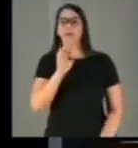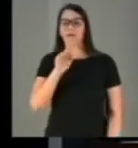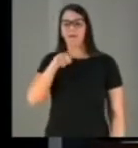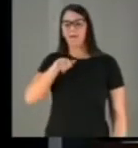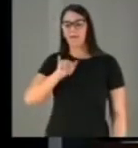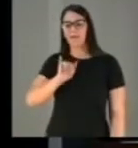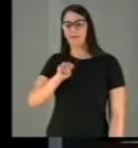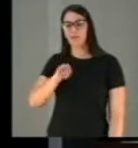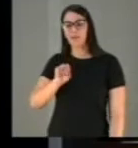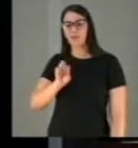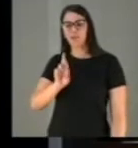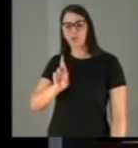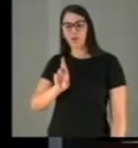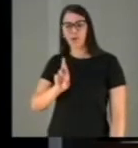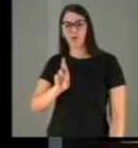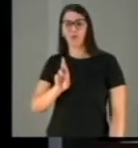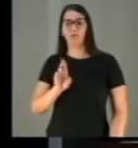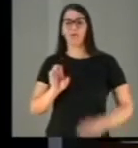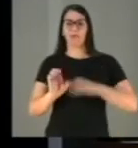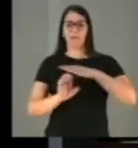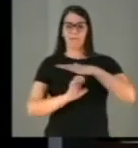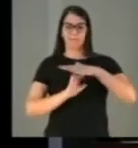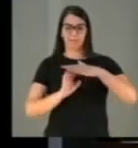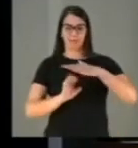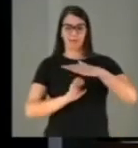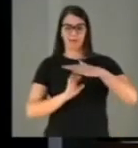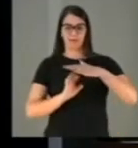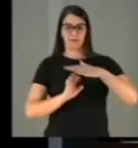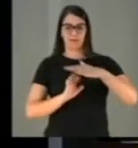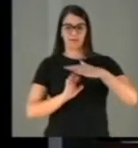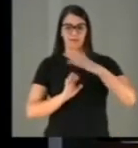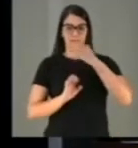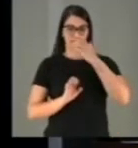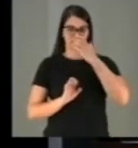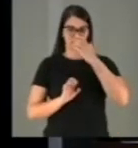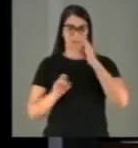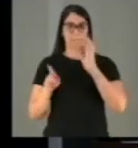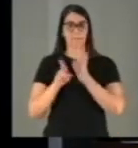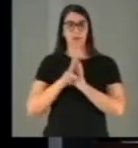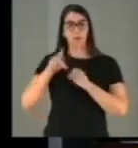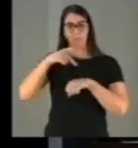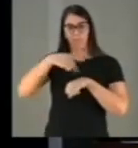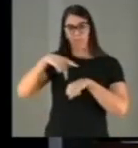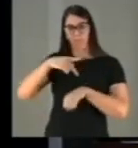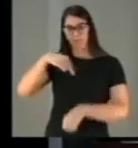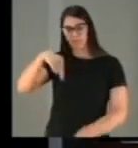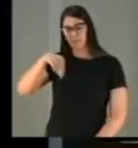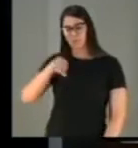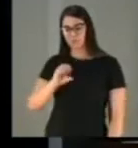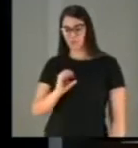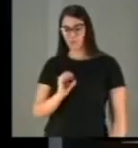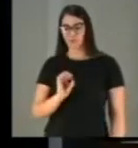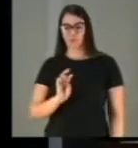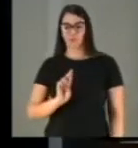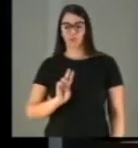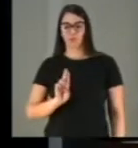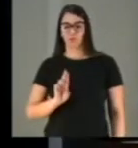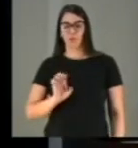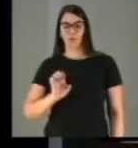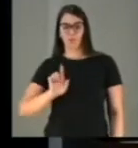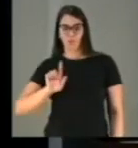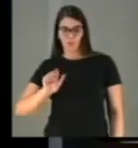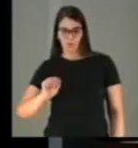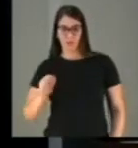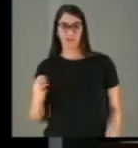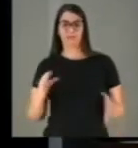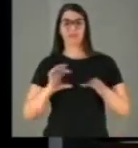a antiga empresa Estatóio, que era a empresa estatal da Noruega, continua estatal, só que hoje é empresa integrada de